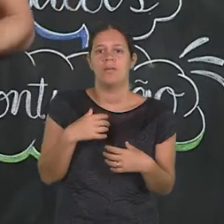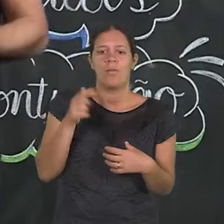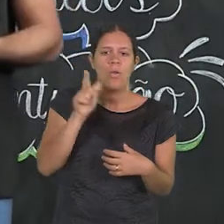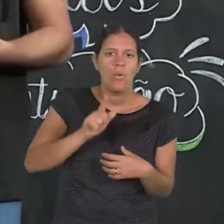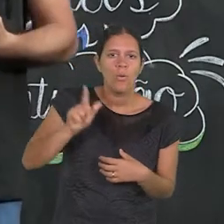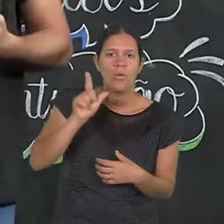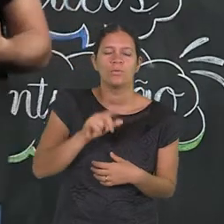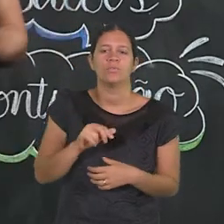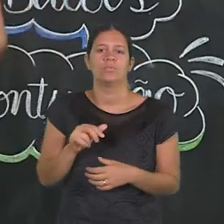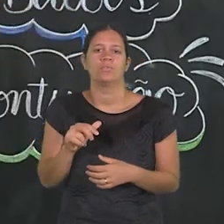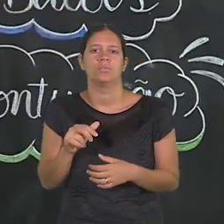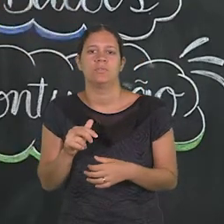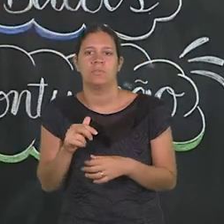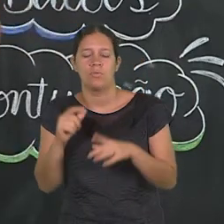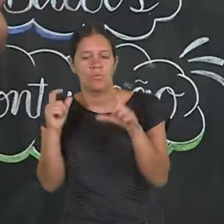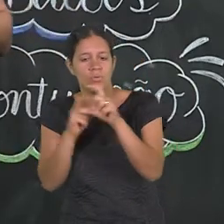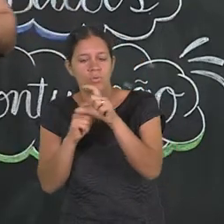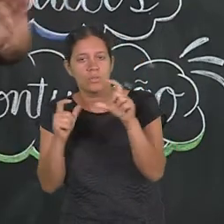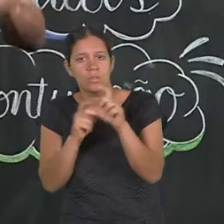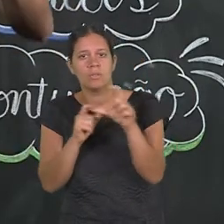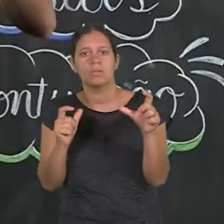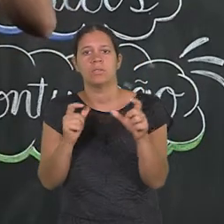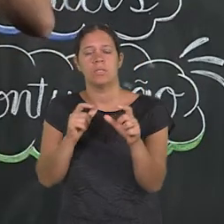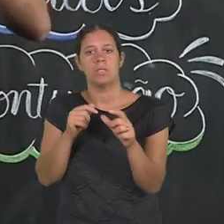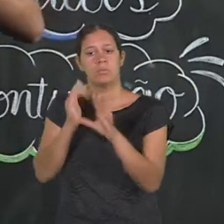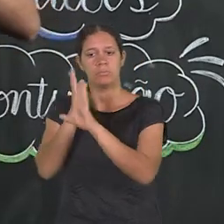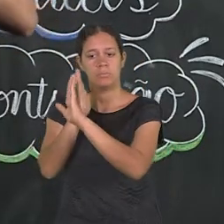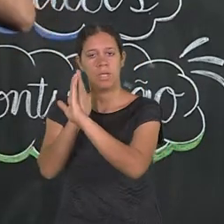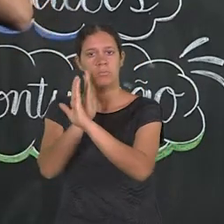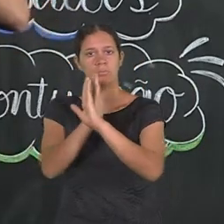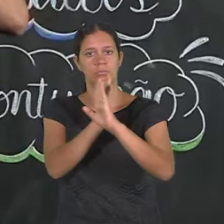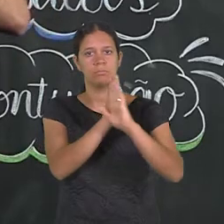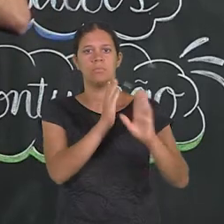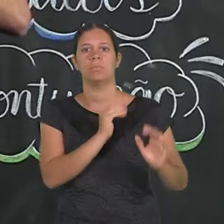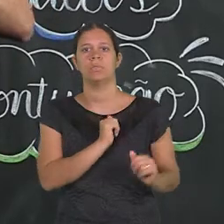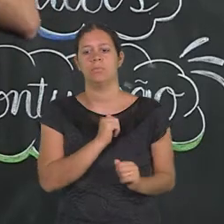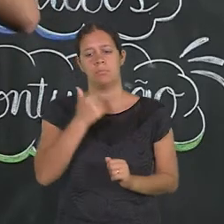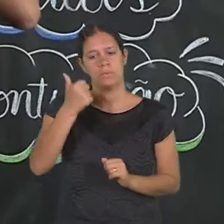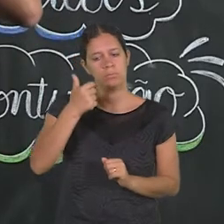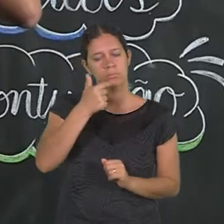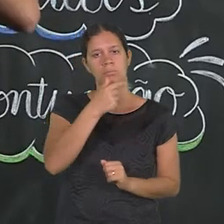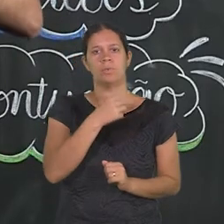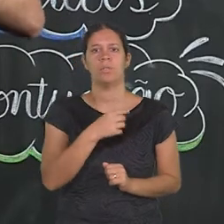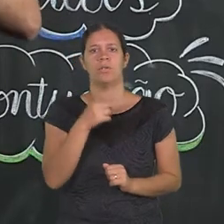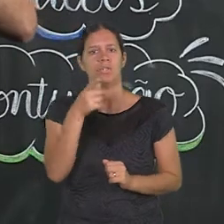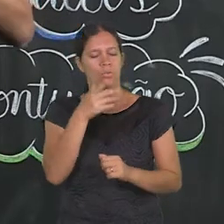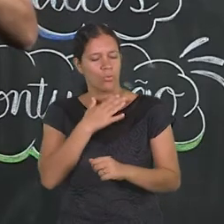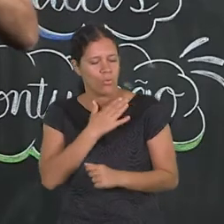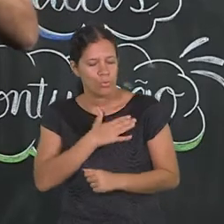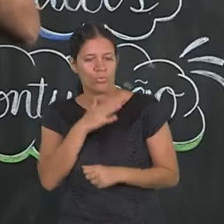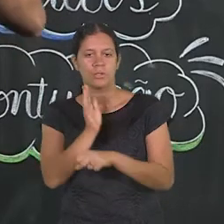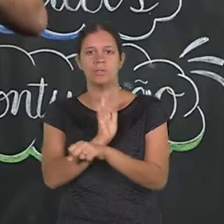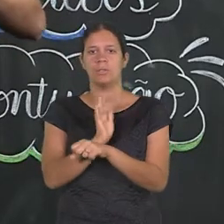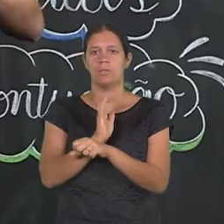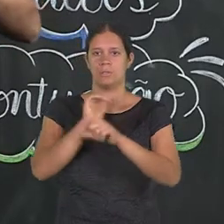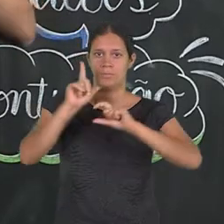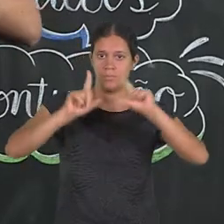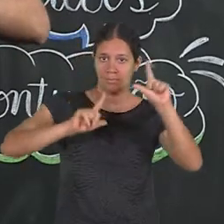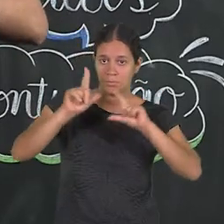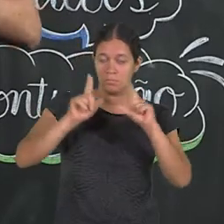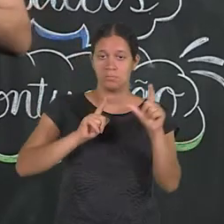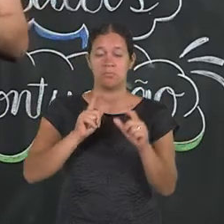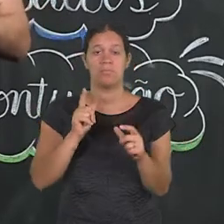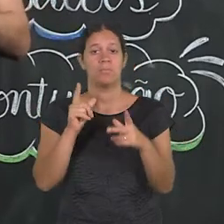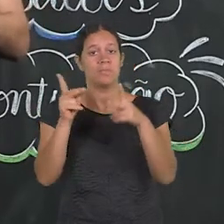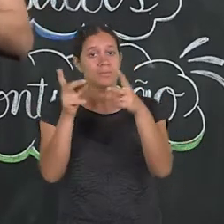lógica. Esses quadros seguem uma sequência narrativa. Você que curte cinema, curte televisão,